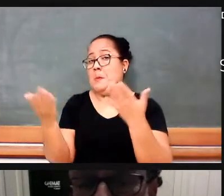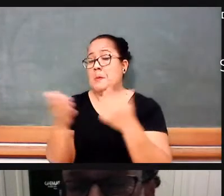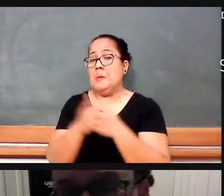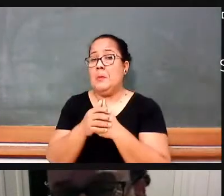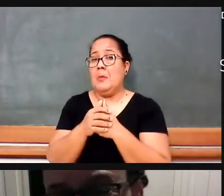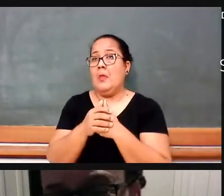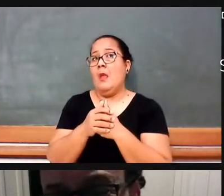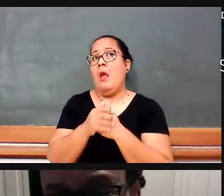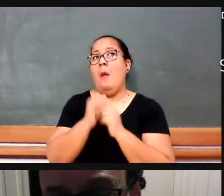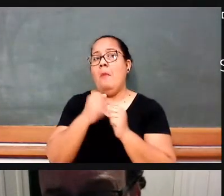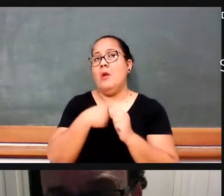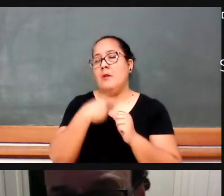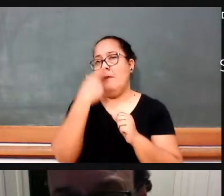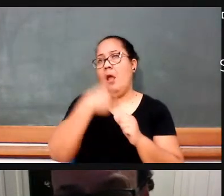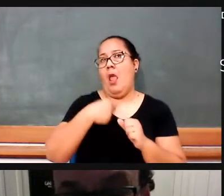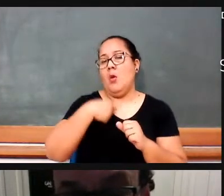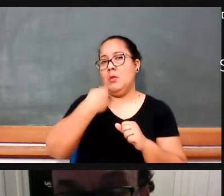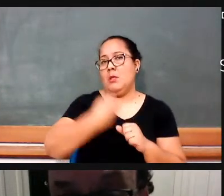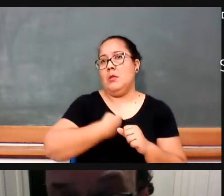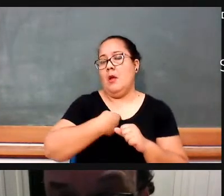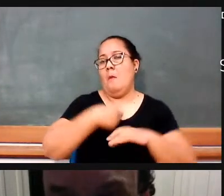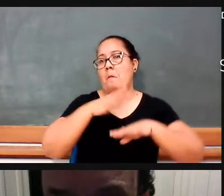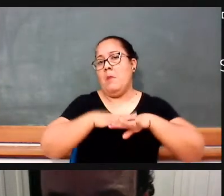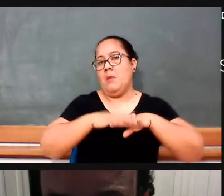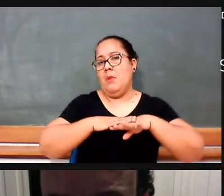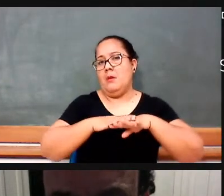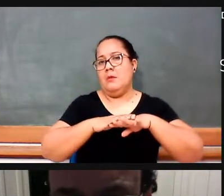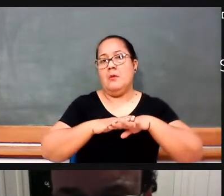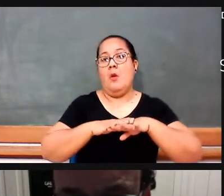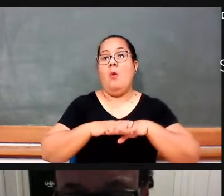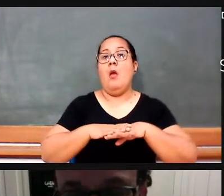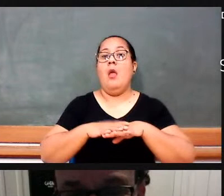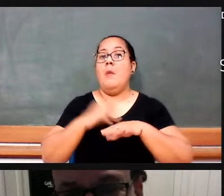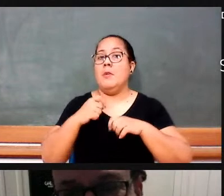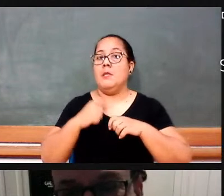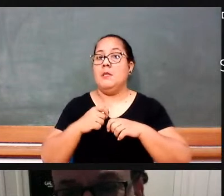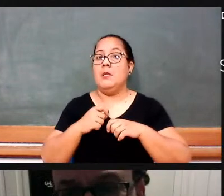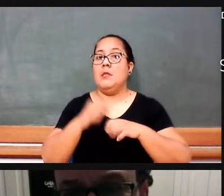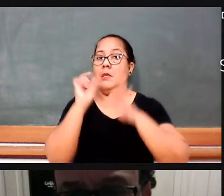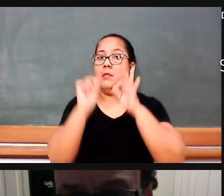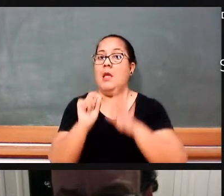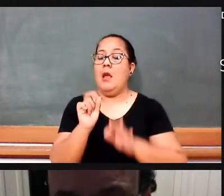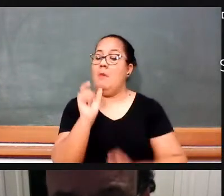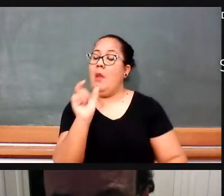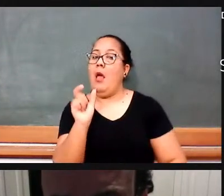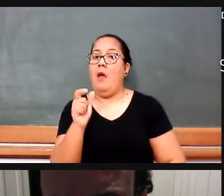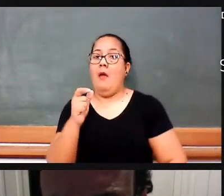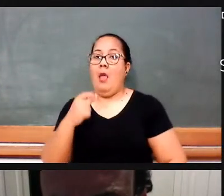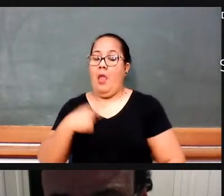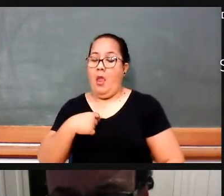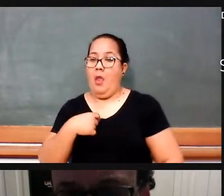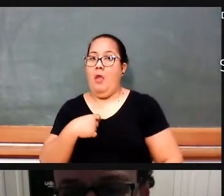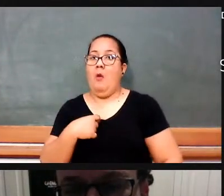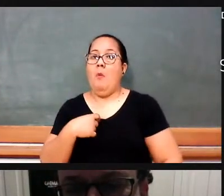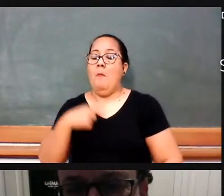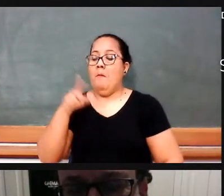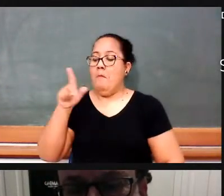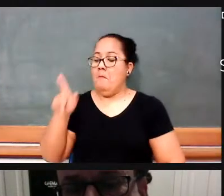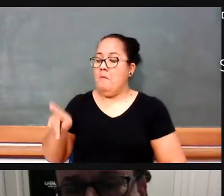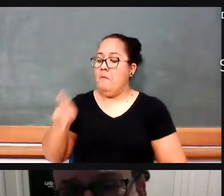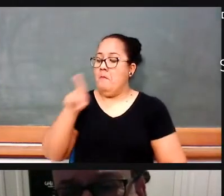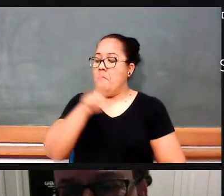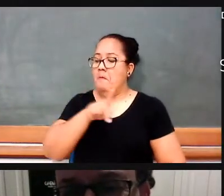matemático, pronto, você acabou com a identidade profissional, não, eu sou professor de matemática, né? Eu sou professor de física, não sou